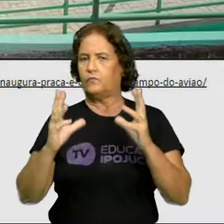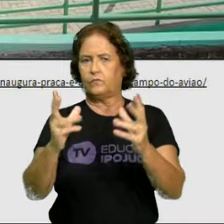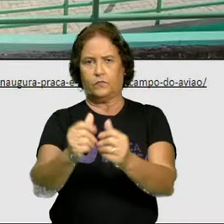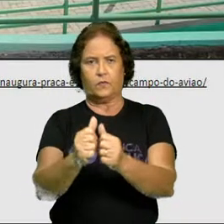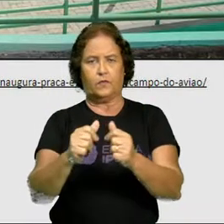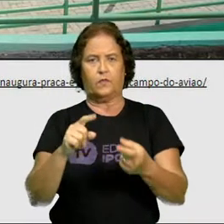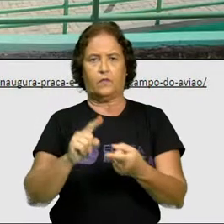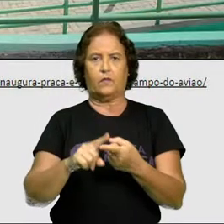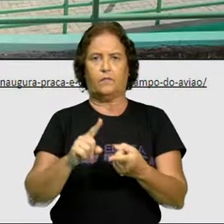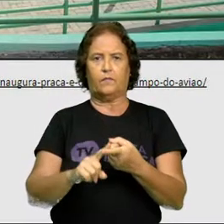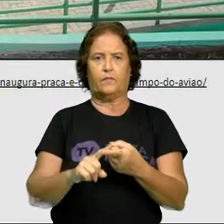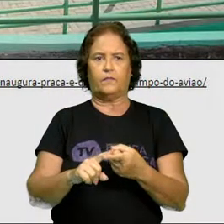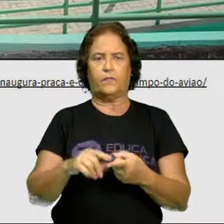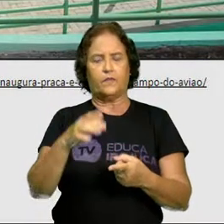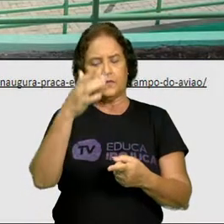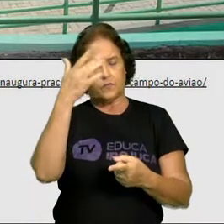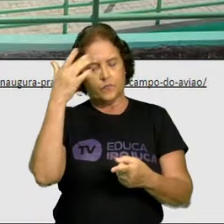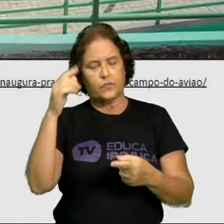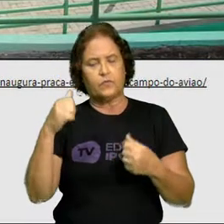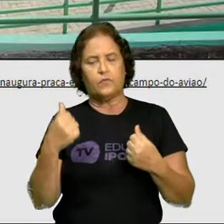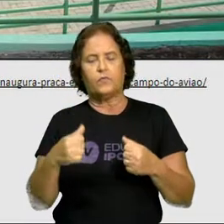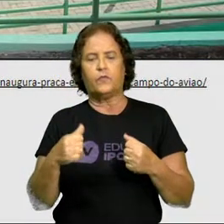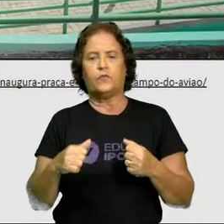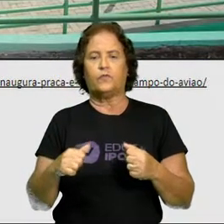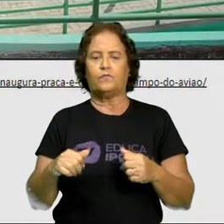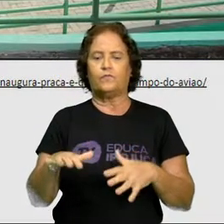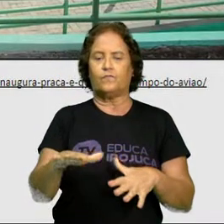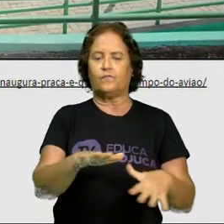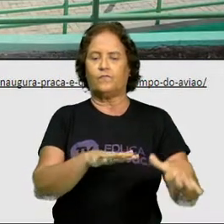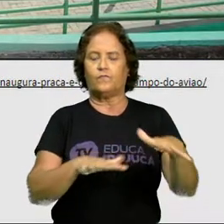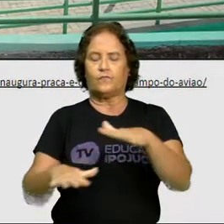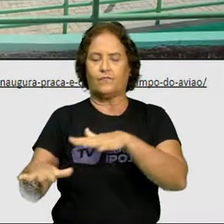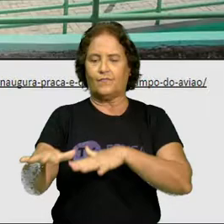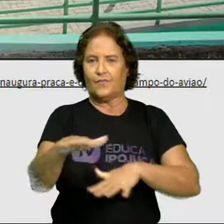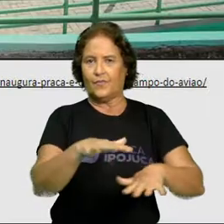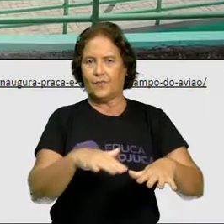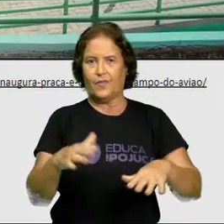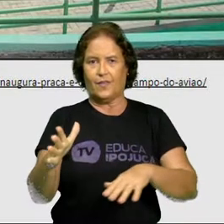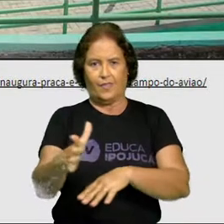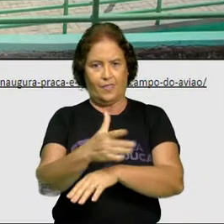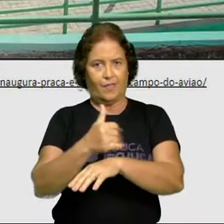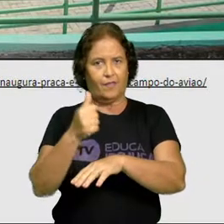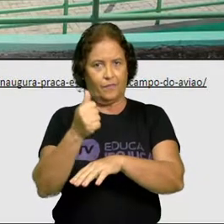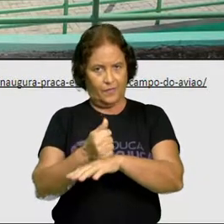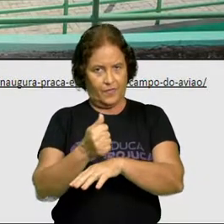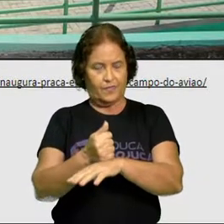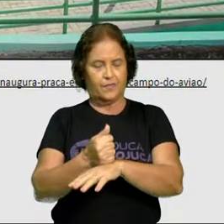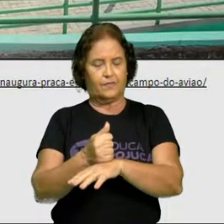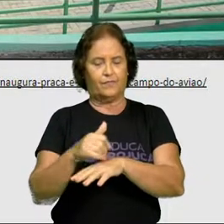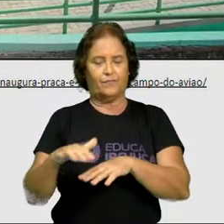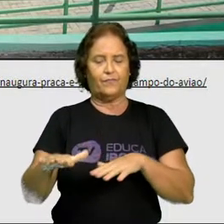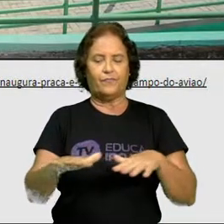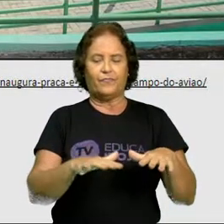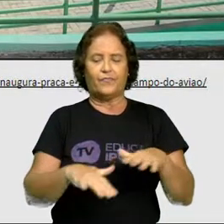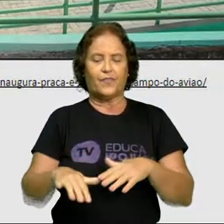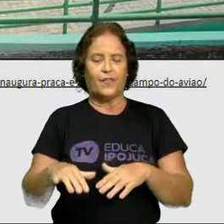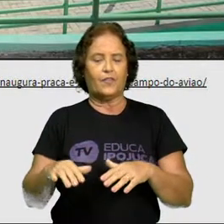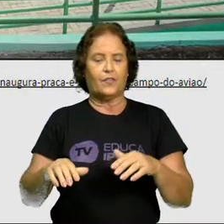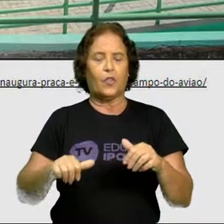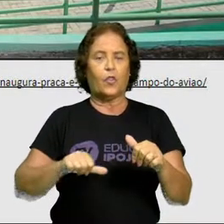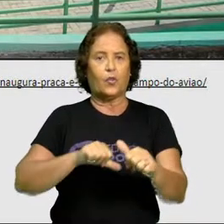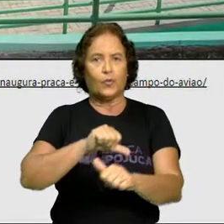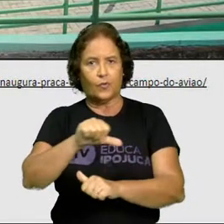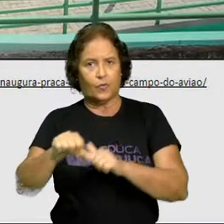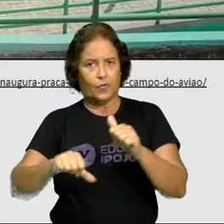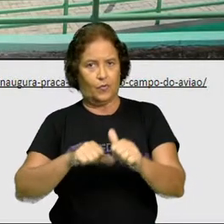também as pessoas podem fazer aquele jogo de dominó na praça. Então, está fazendo uma troca de diversão, uma troca